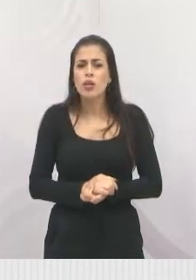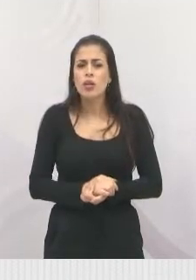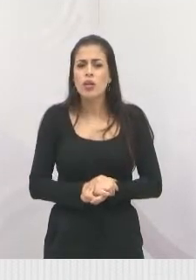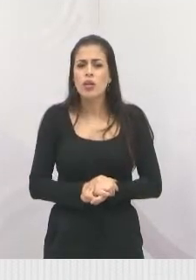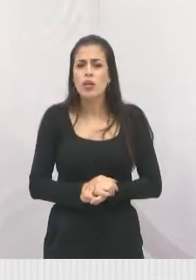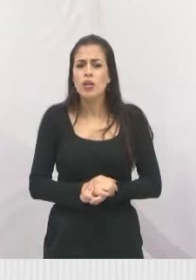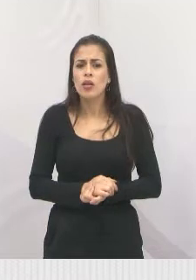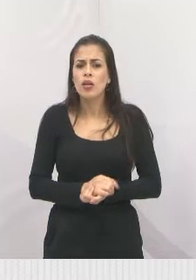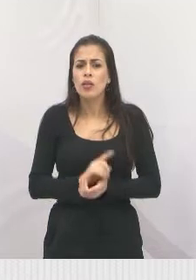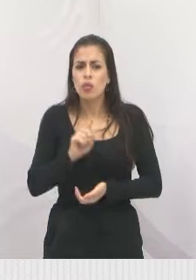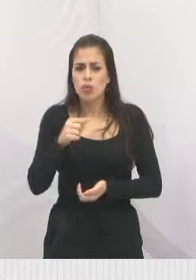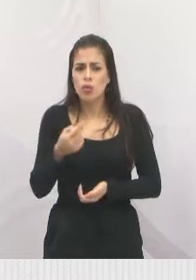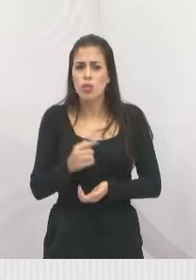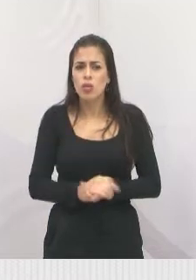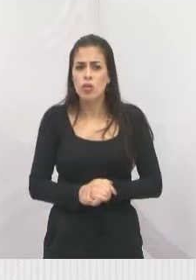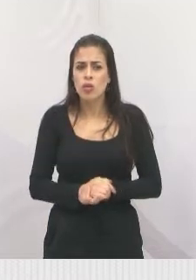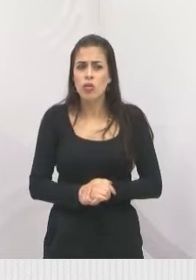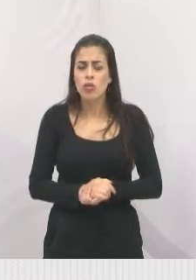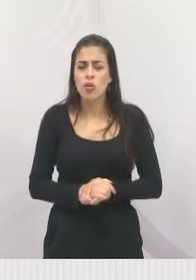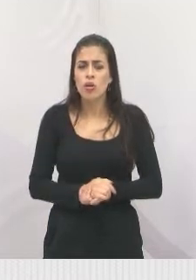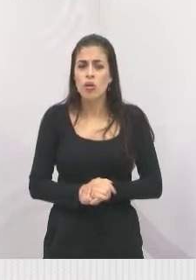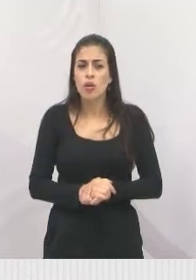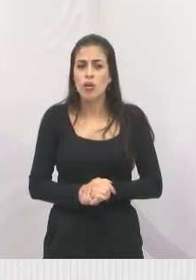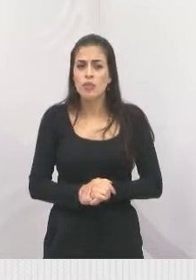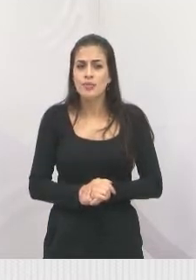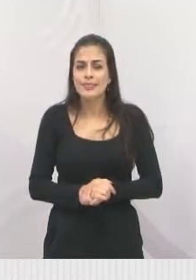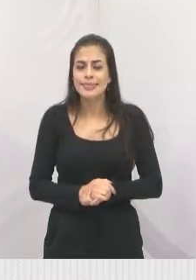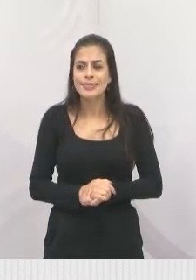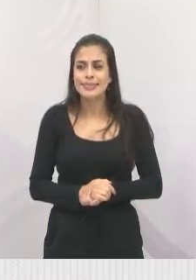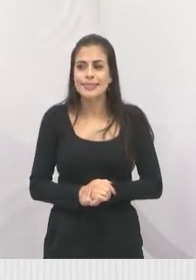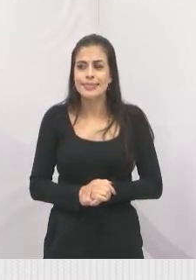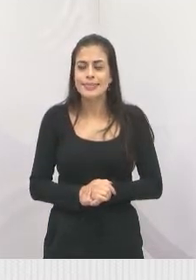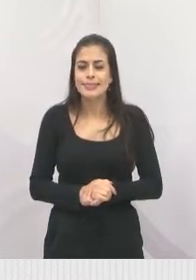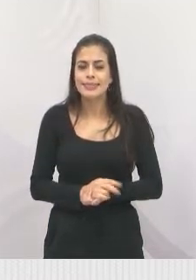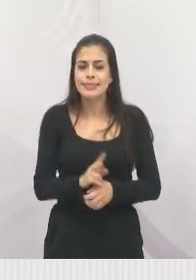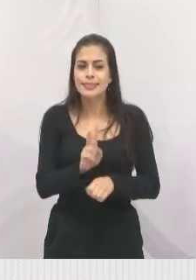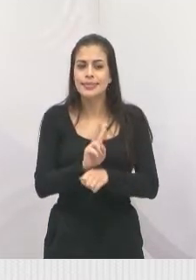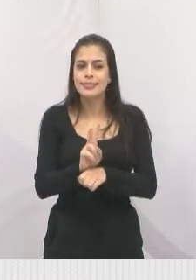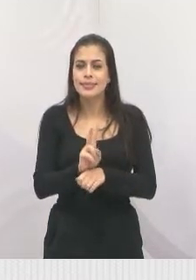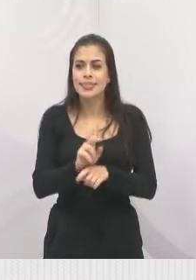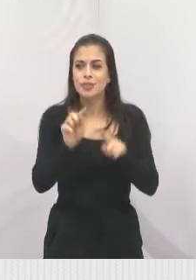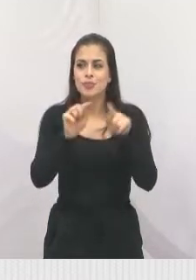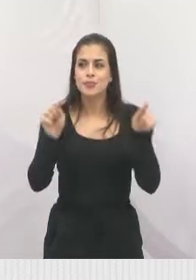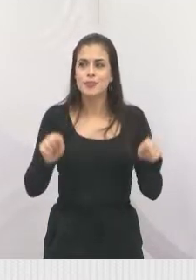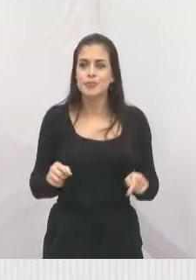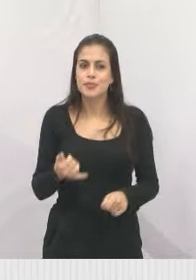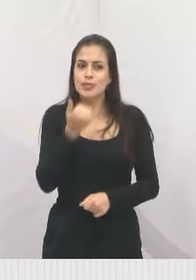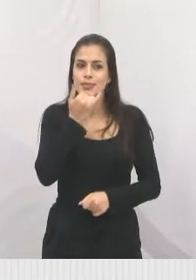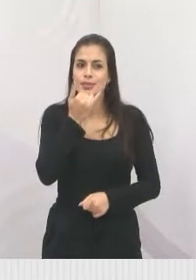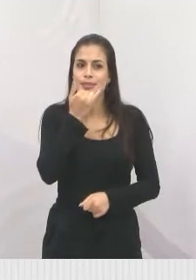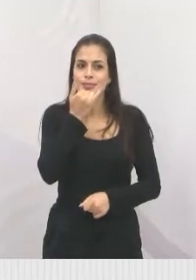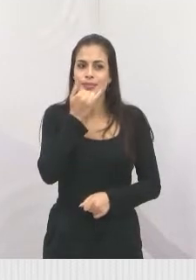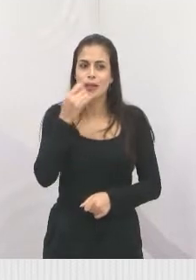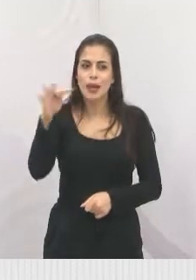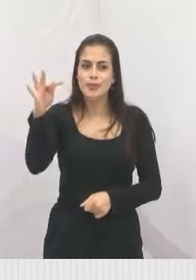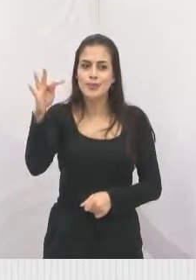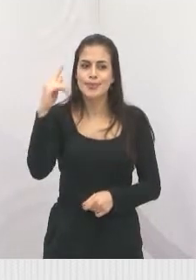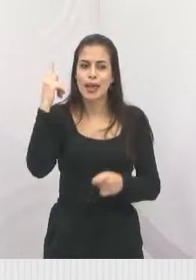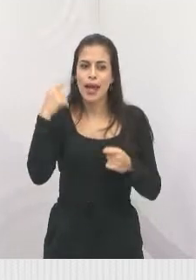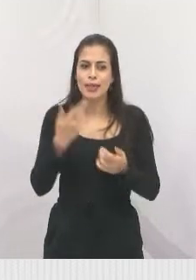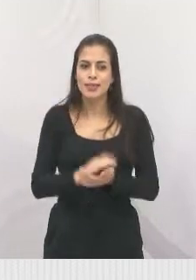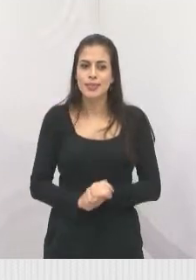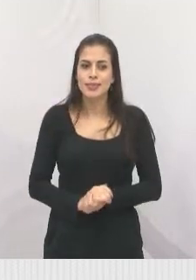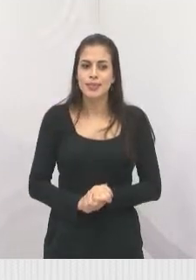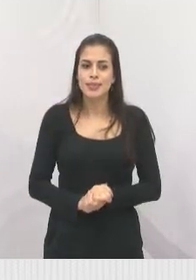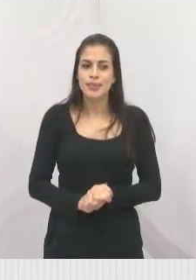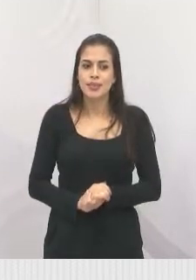O próximo é a consulta pública. Desculpa, gente, estou deixando os técnicos aqui doido. Também está acontecendo